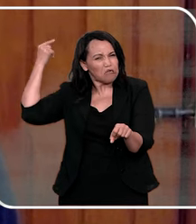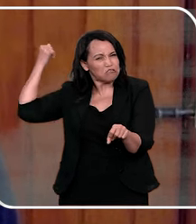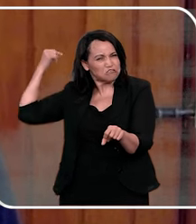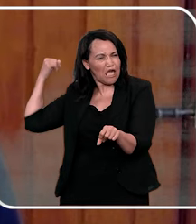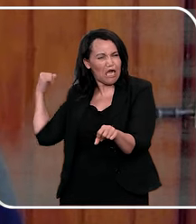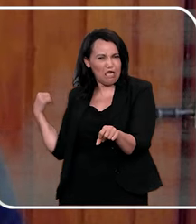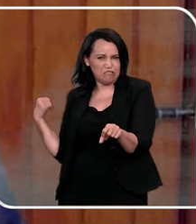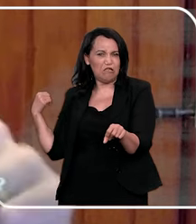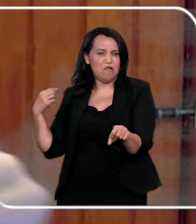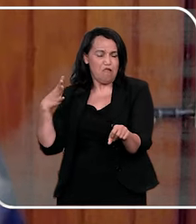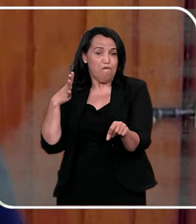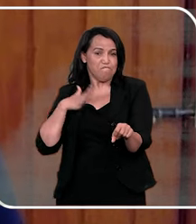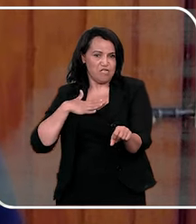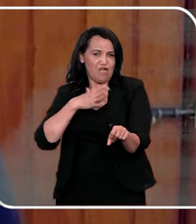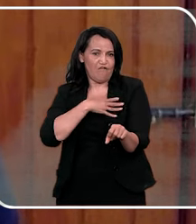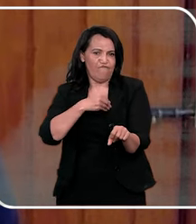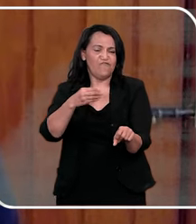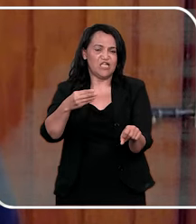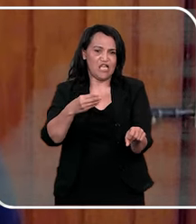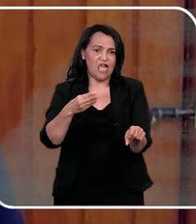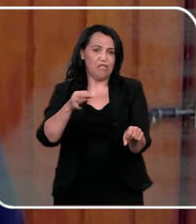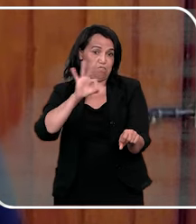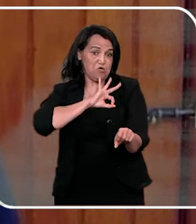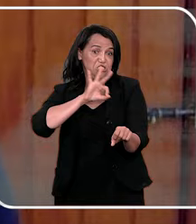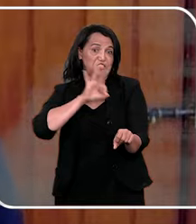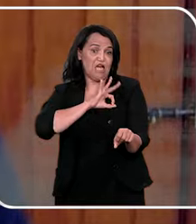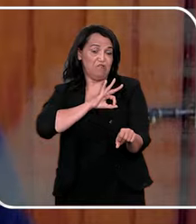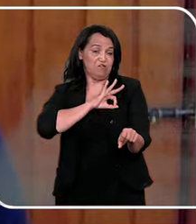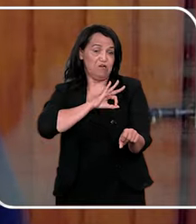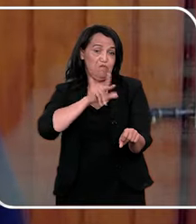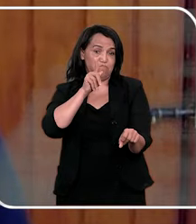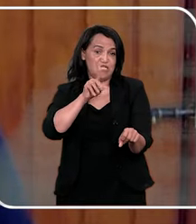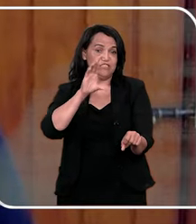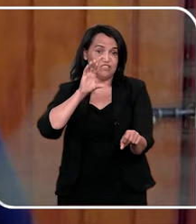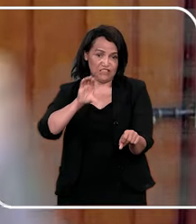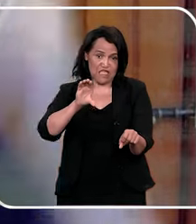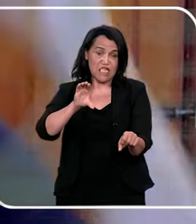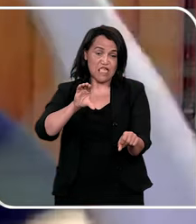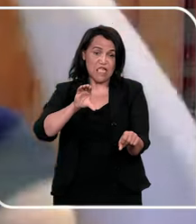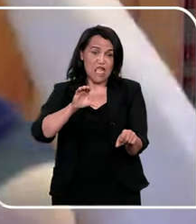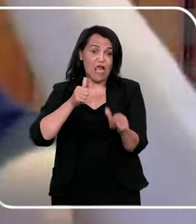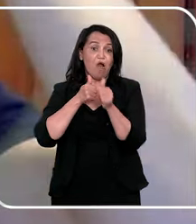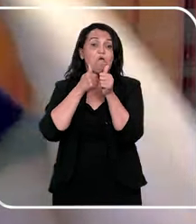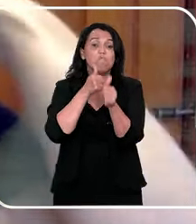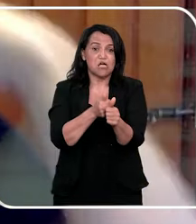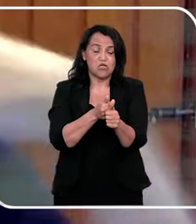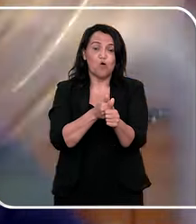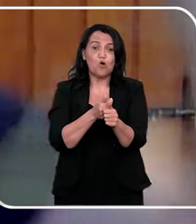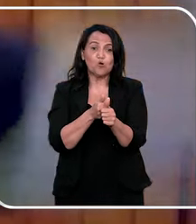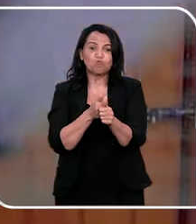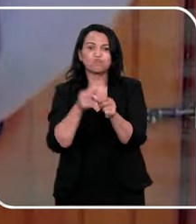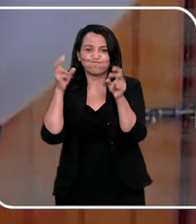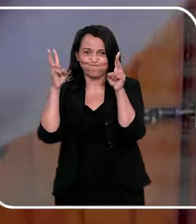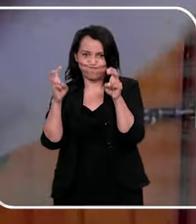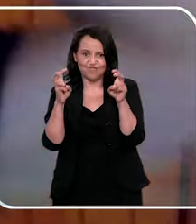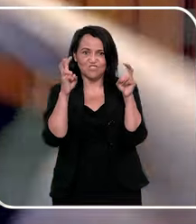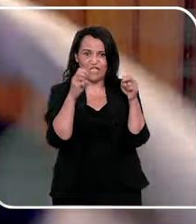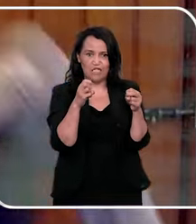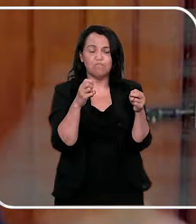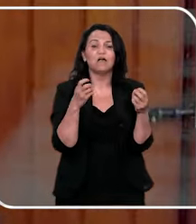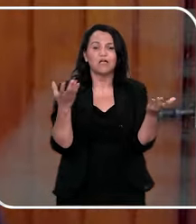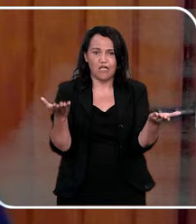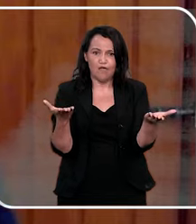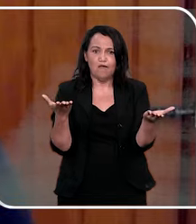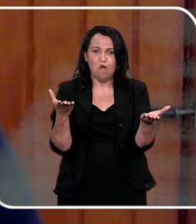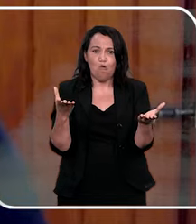tive um caso, não de criança, mas que a minha filha era policial civil, já não é mais, e ela que acompanhou o